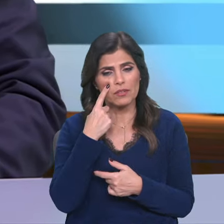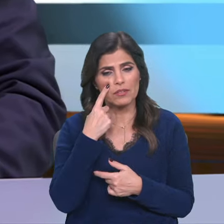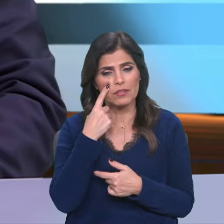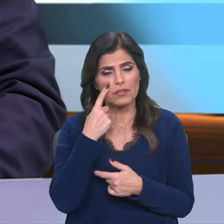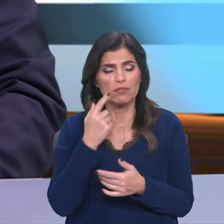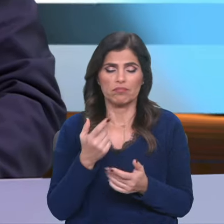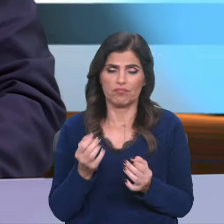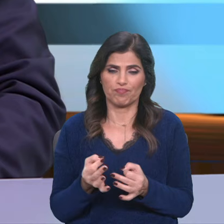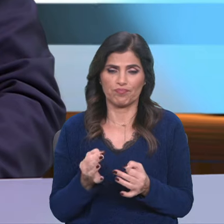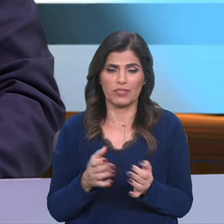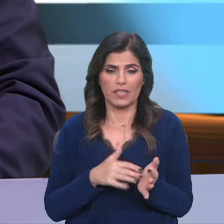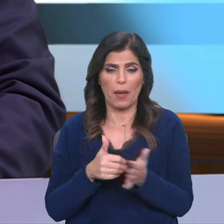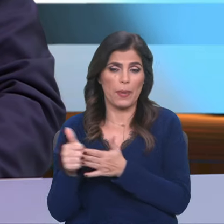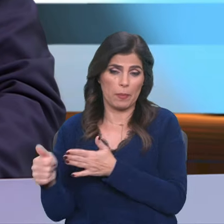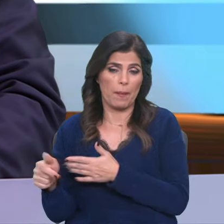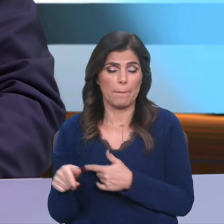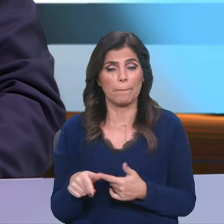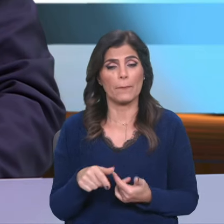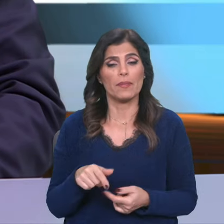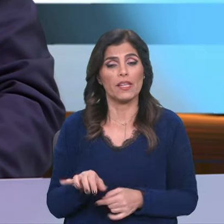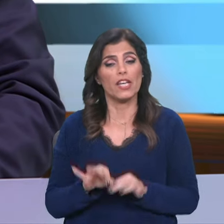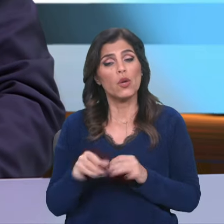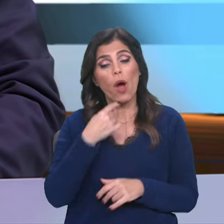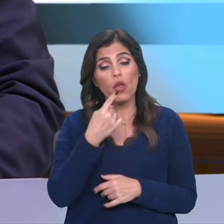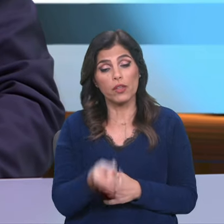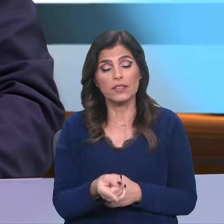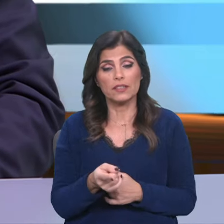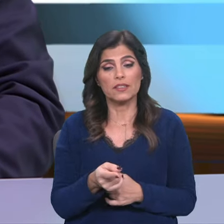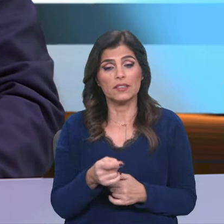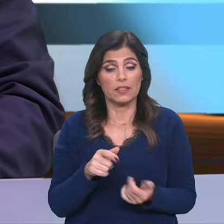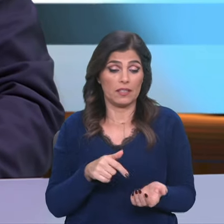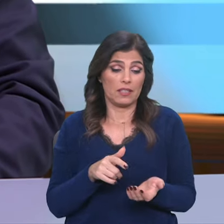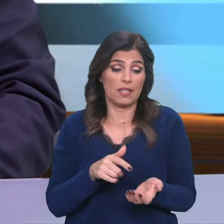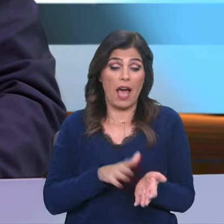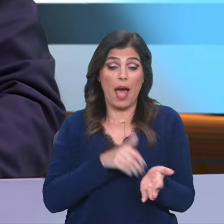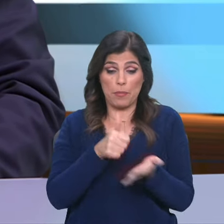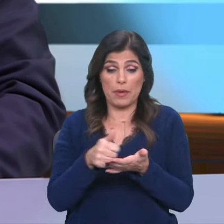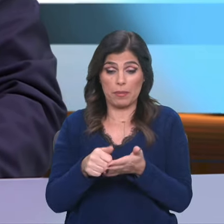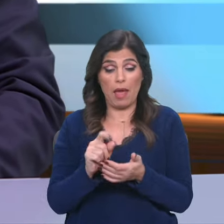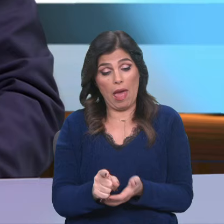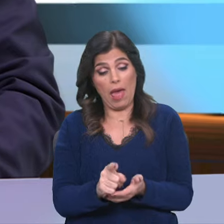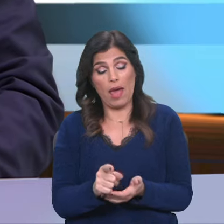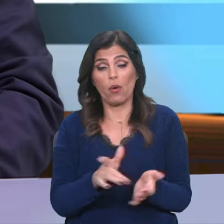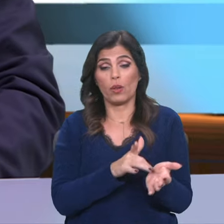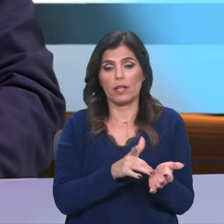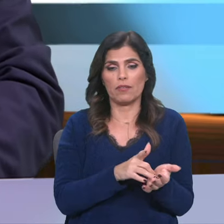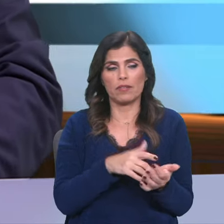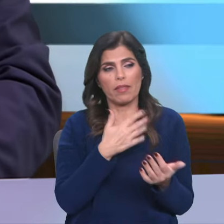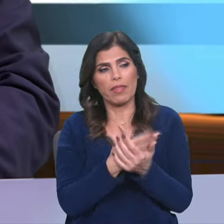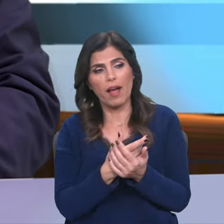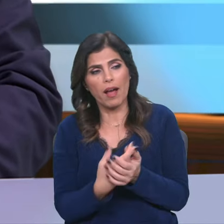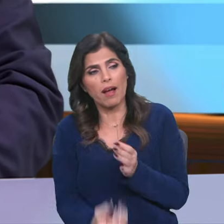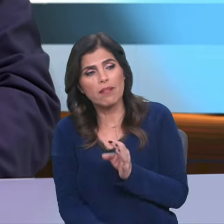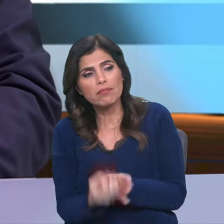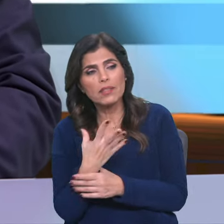Bíblia e, no fundo, como eu disse, a Bíblia é um livro inspirador que gera cultura, que gera